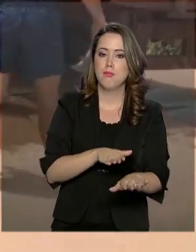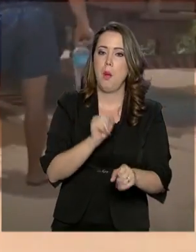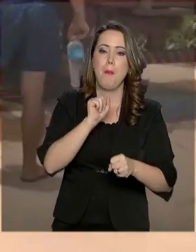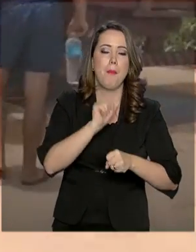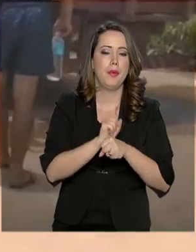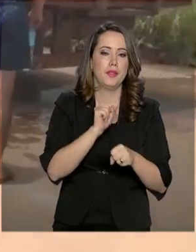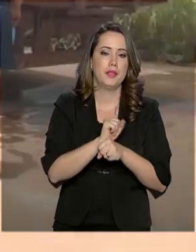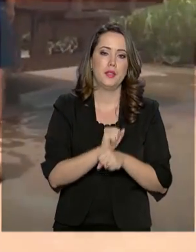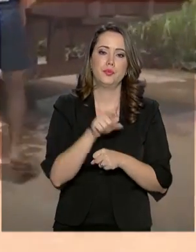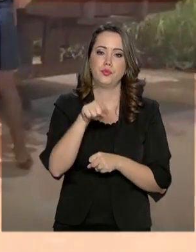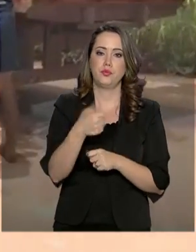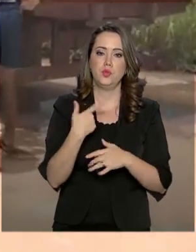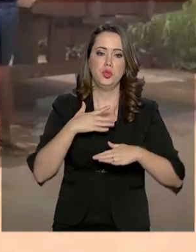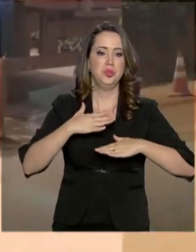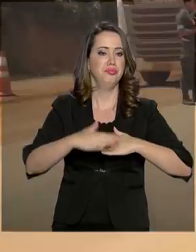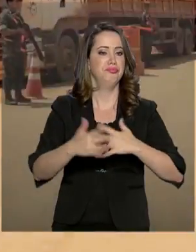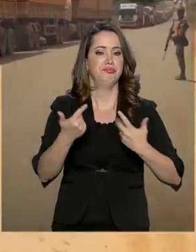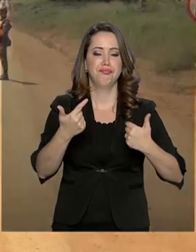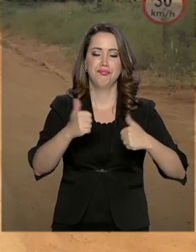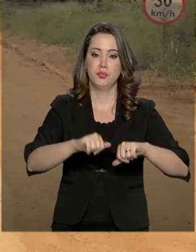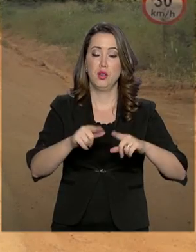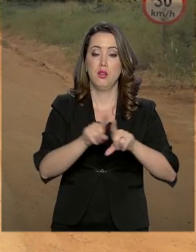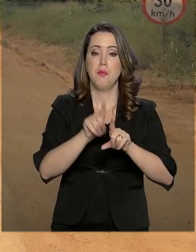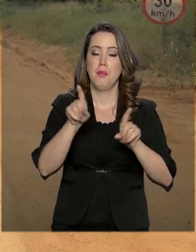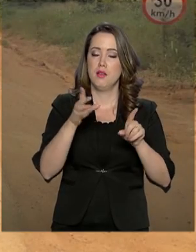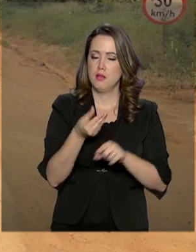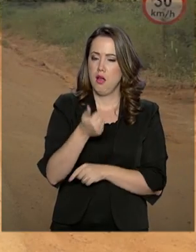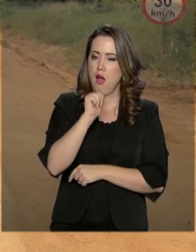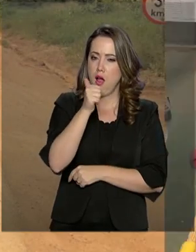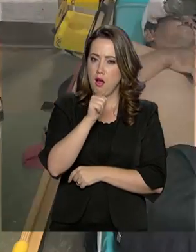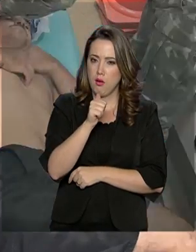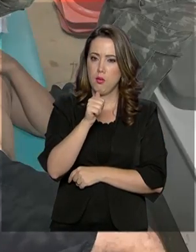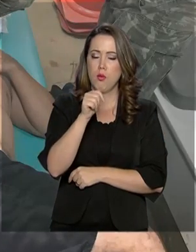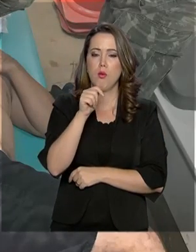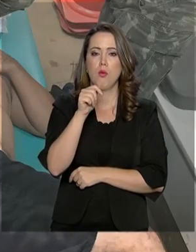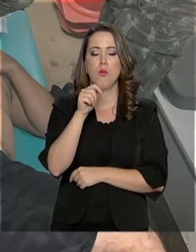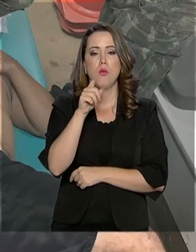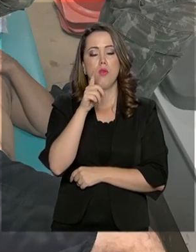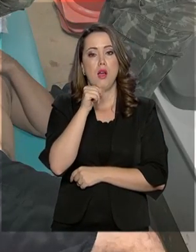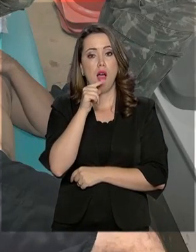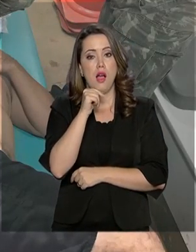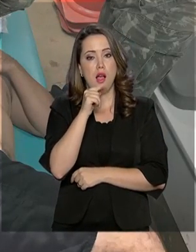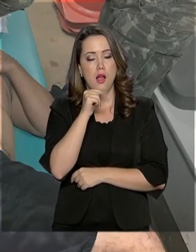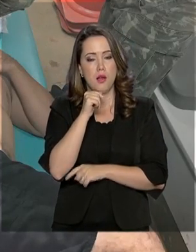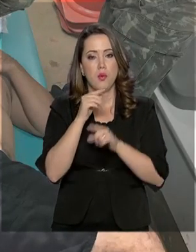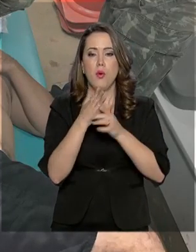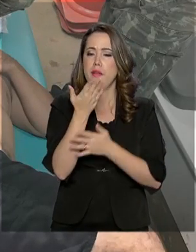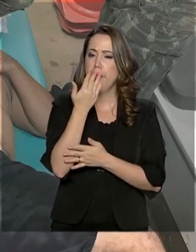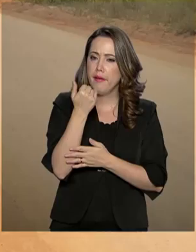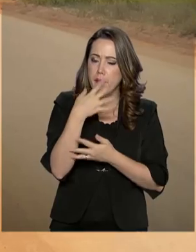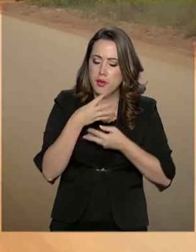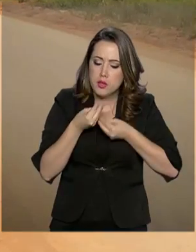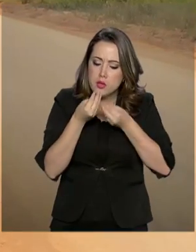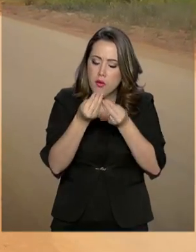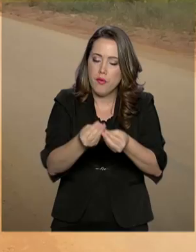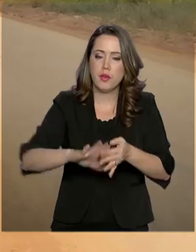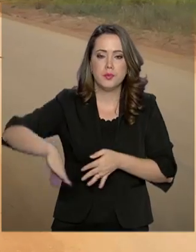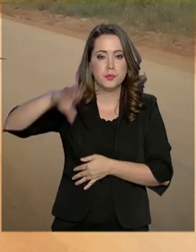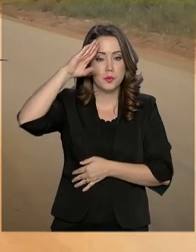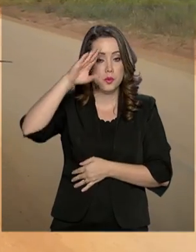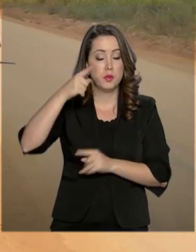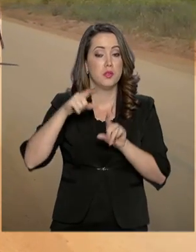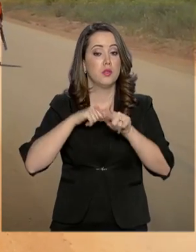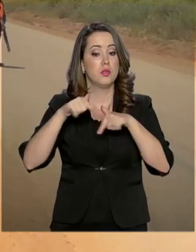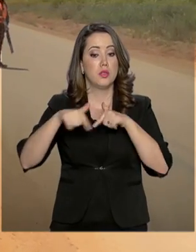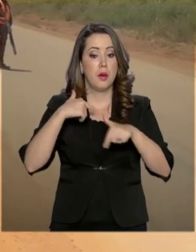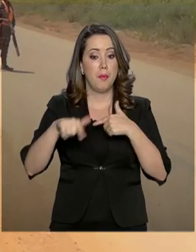potável, além de toda assistência para seguir viagem. O DENIT trabalha para a manutenção emergencial